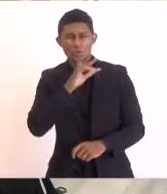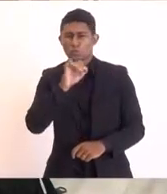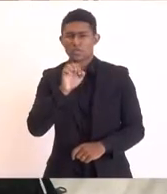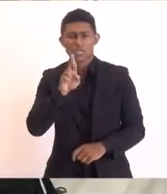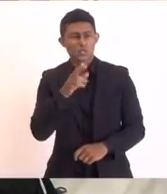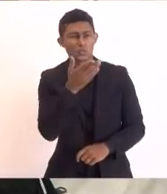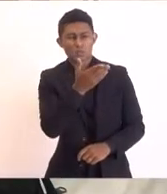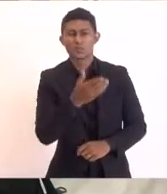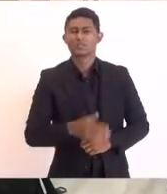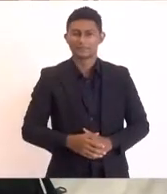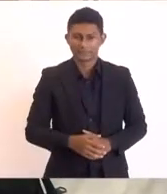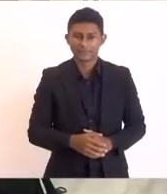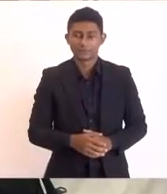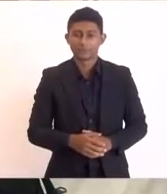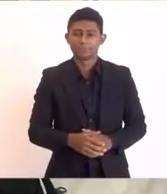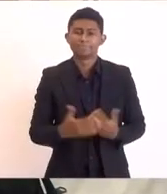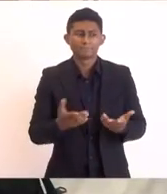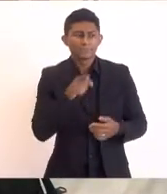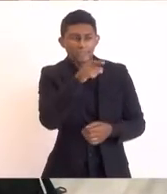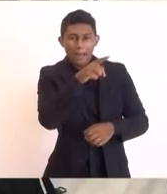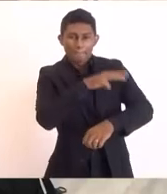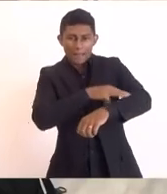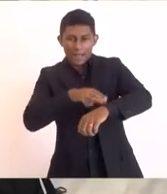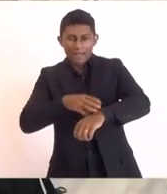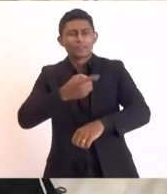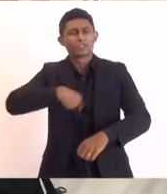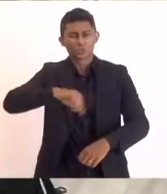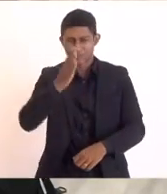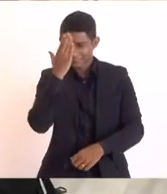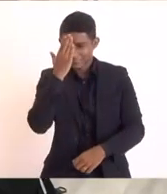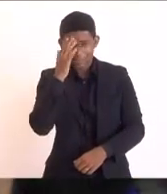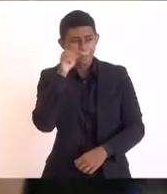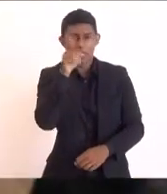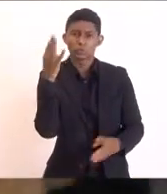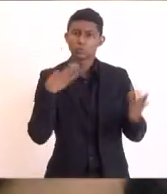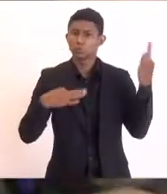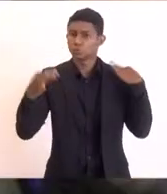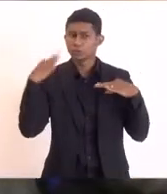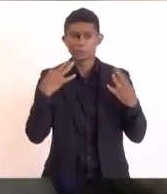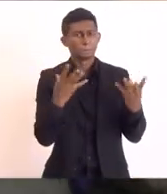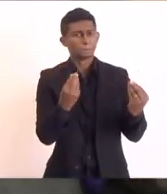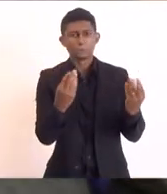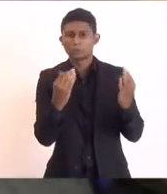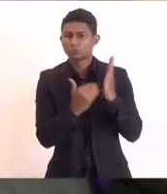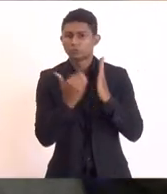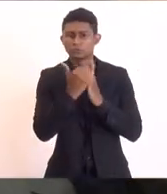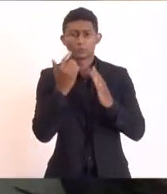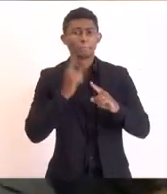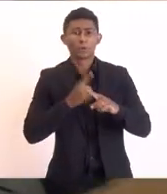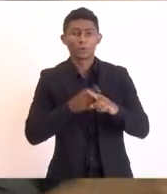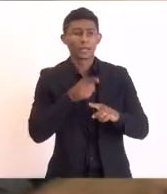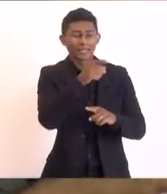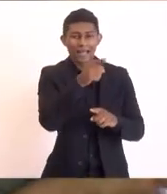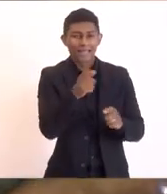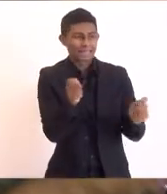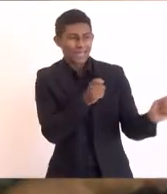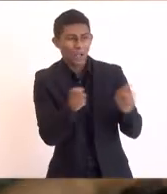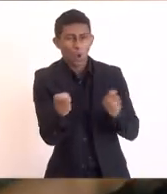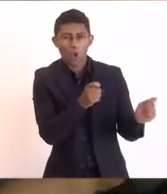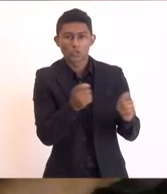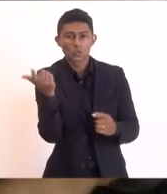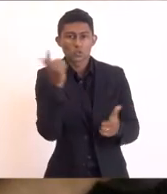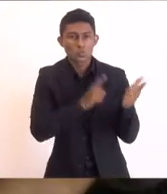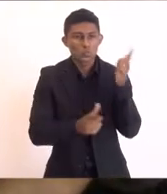e lá a gente sabe que Macaé tem um turismo muito grande porque também tem turismo de negócio porque tem uma estrutura